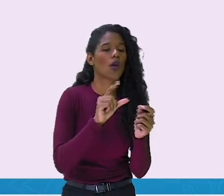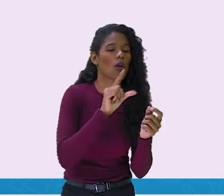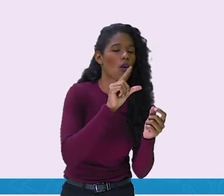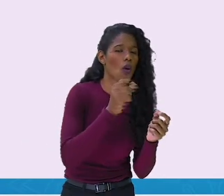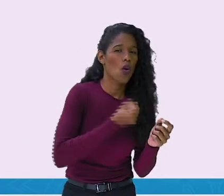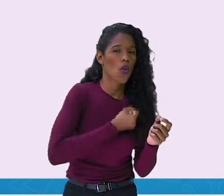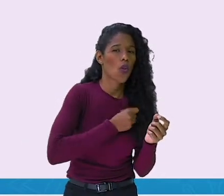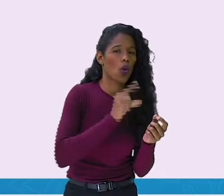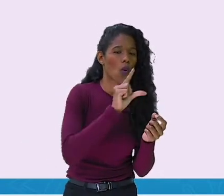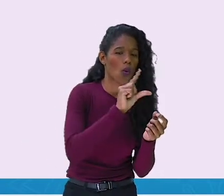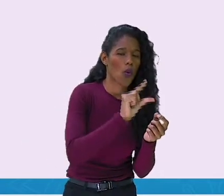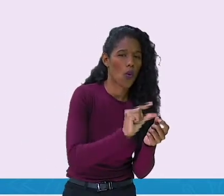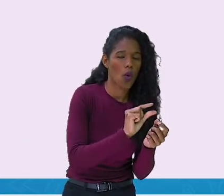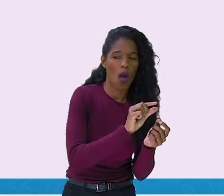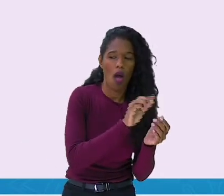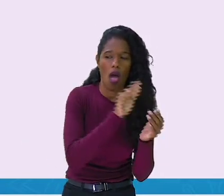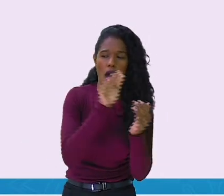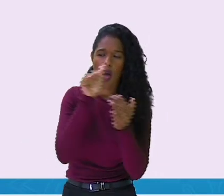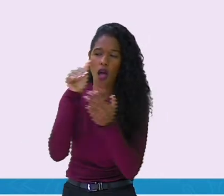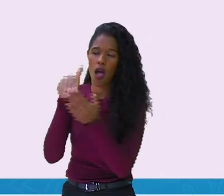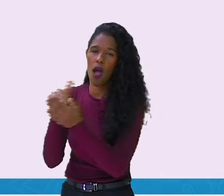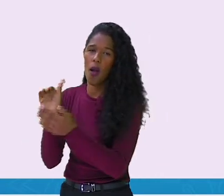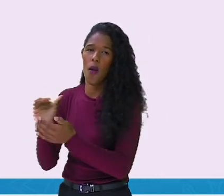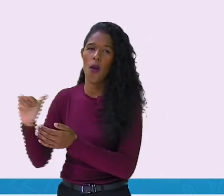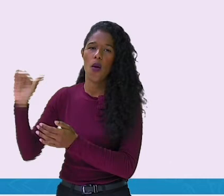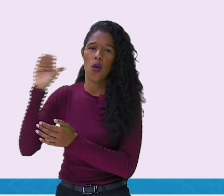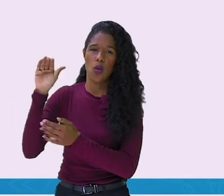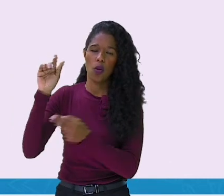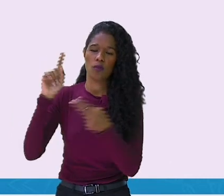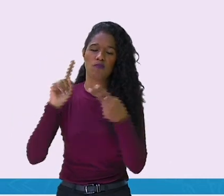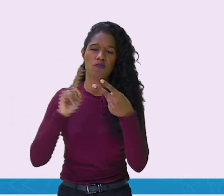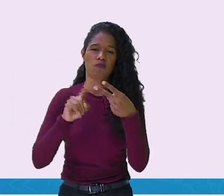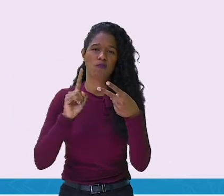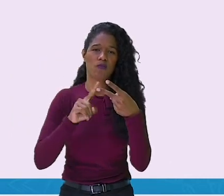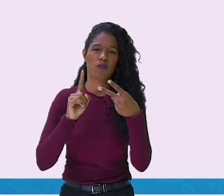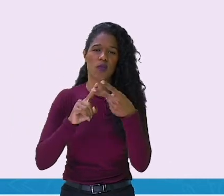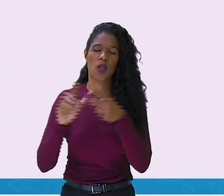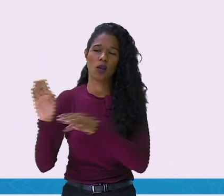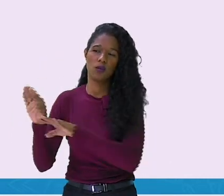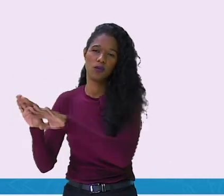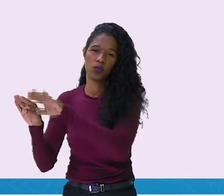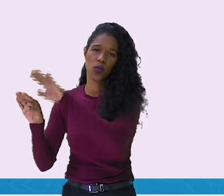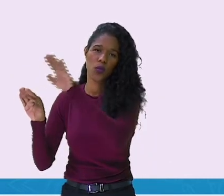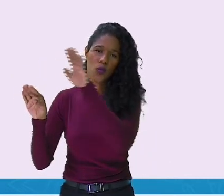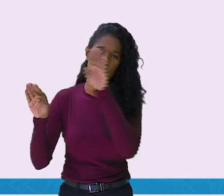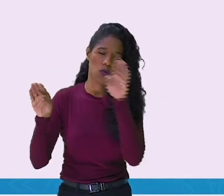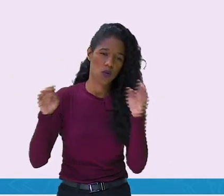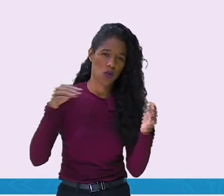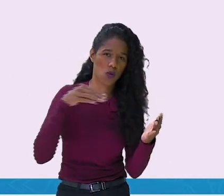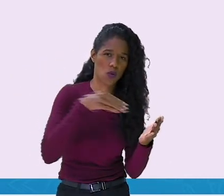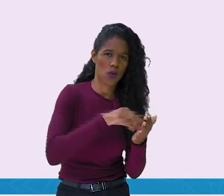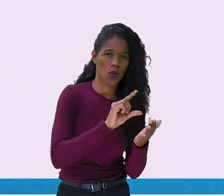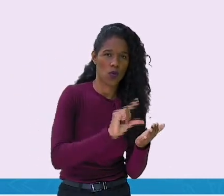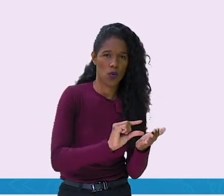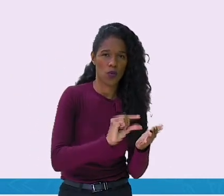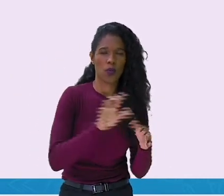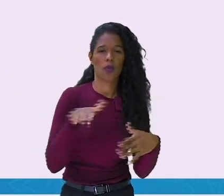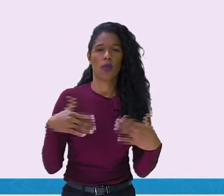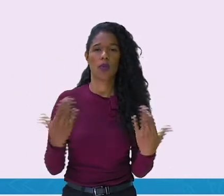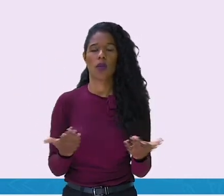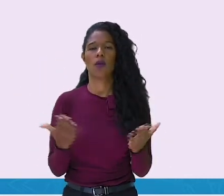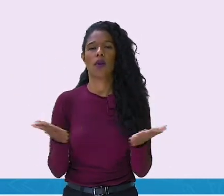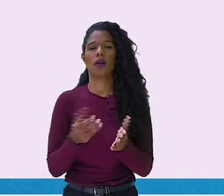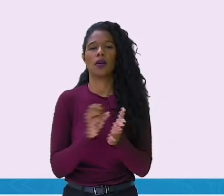decrescente é do maior para o menor. Vamos para a próxima atividade? Olha aqui.